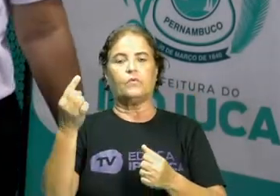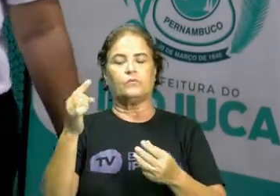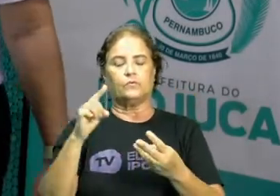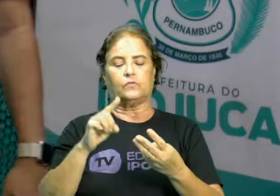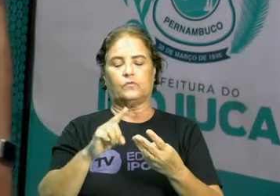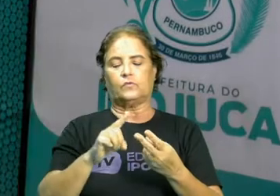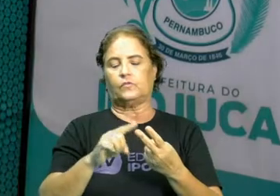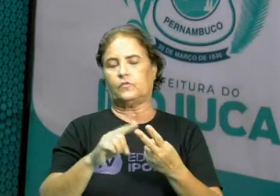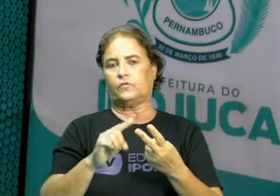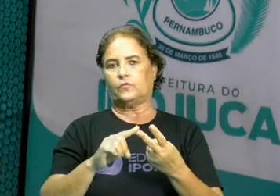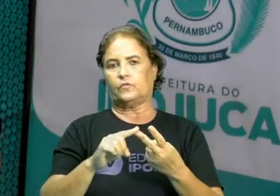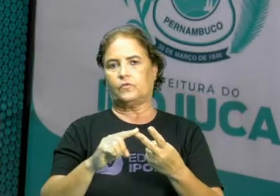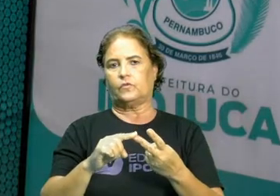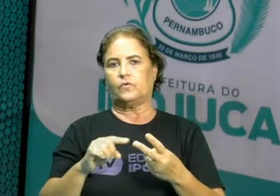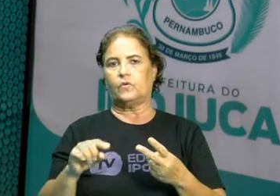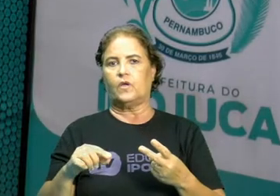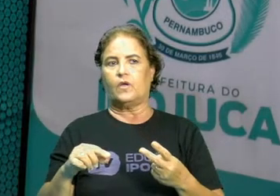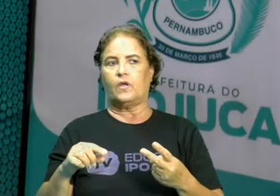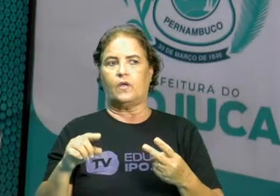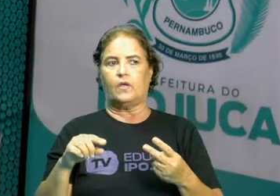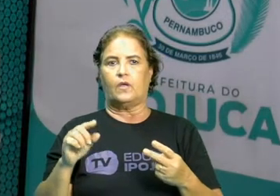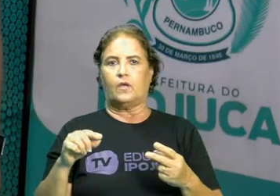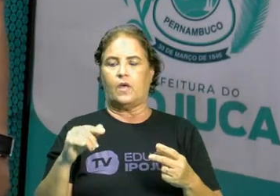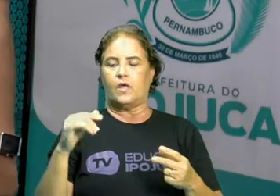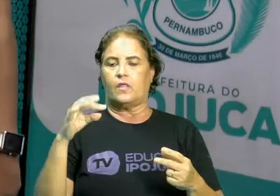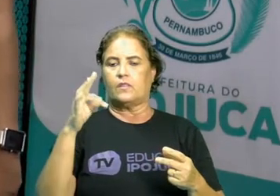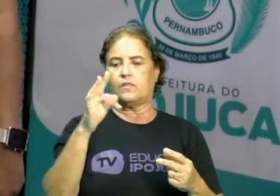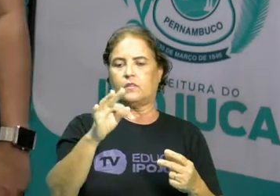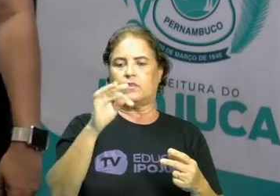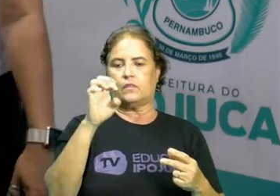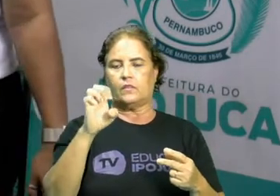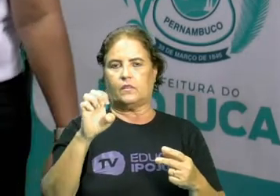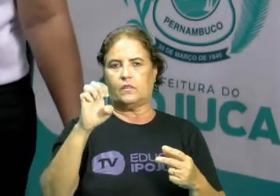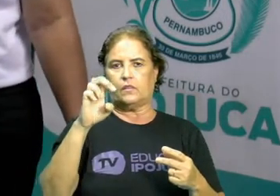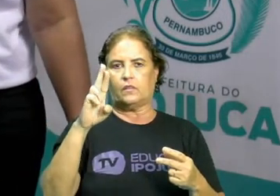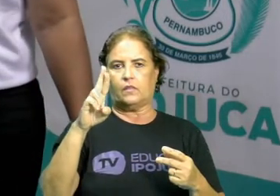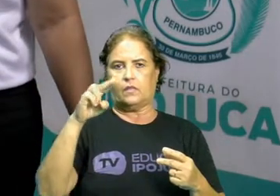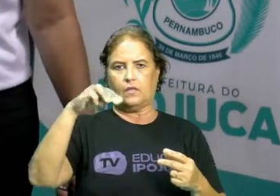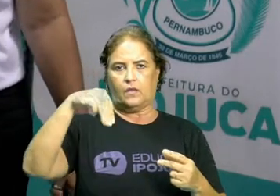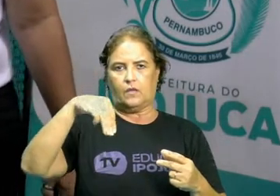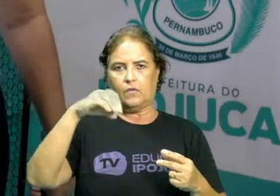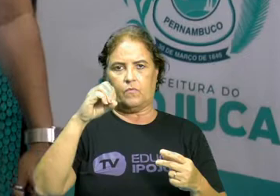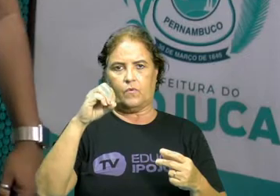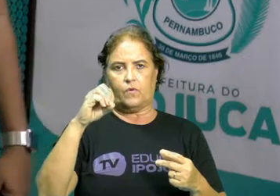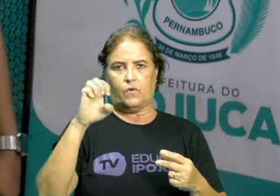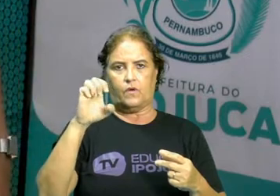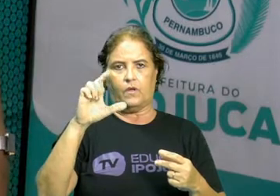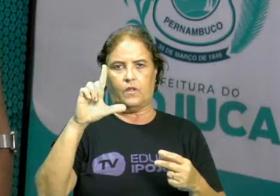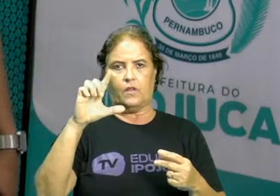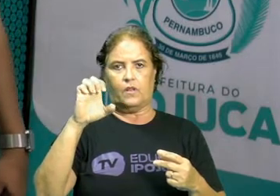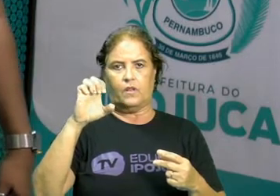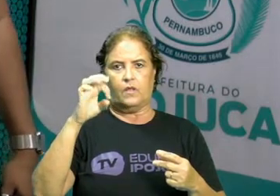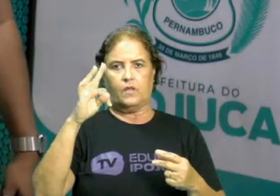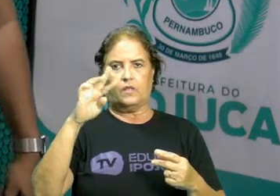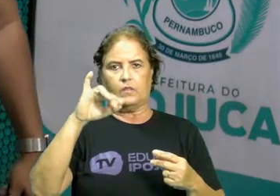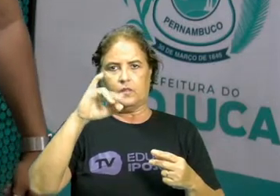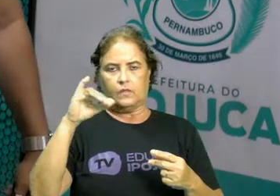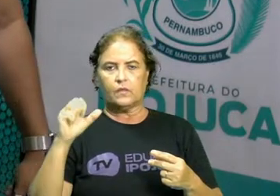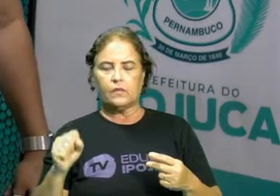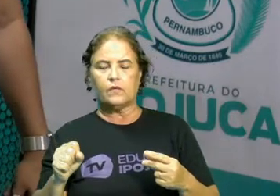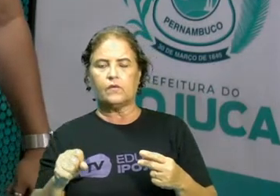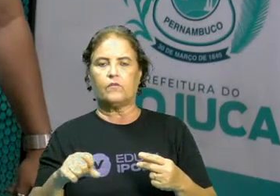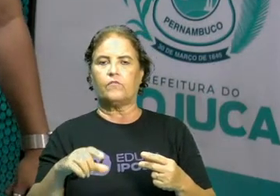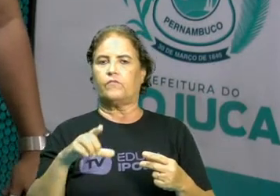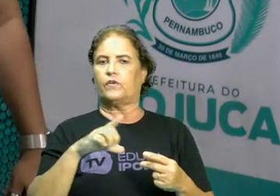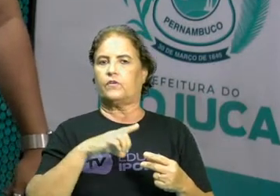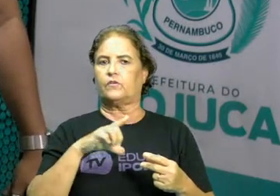tenho é não renovável, que é a termoelétrica. Ou seja, eu vou colocar algum tipo de combustível fóssil.